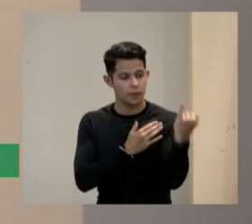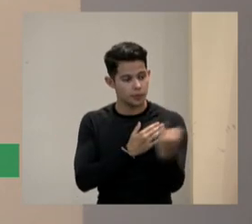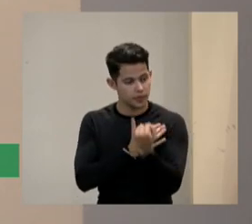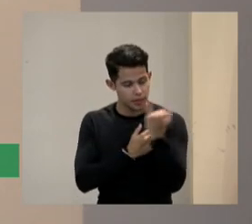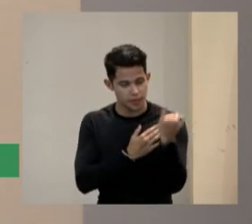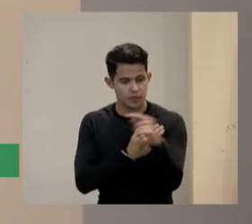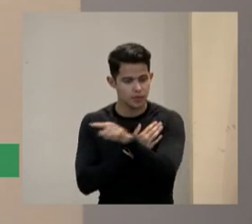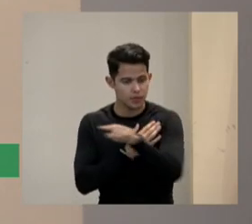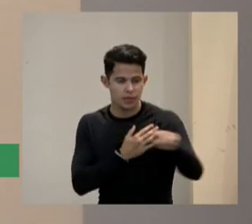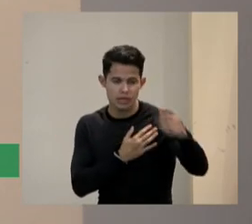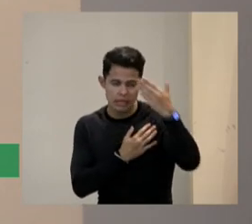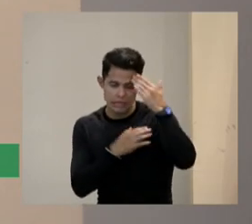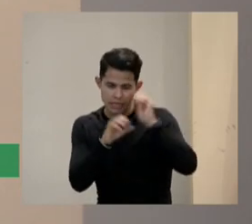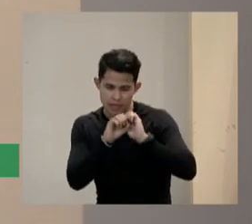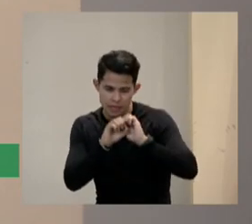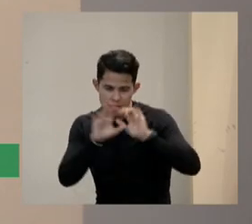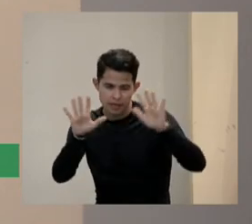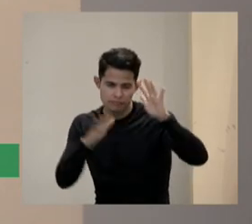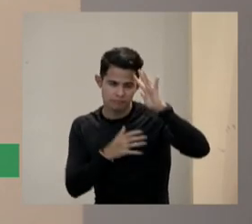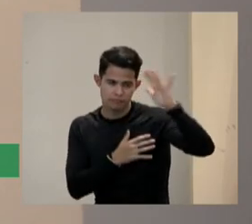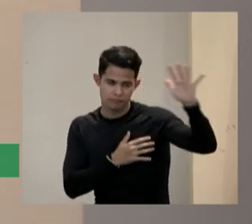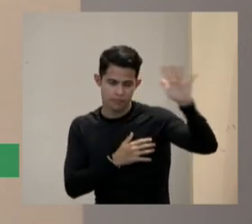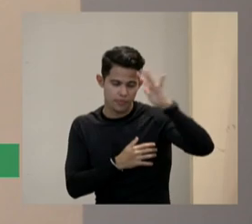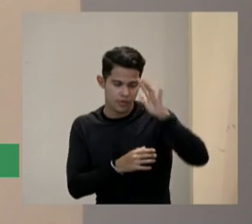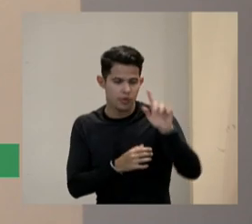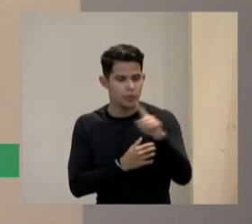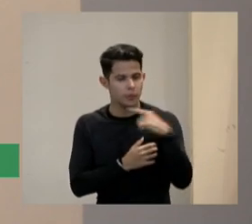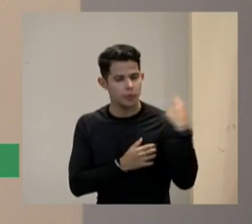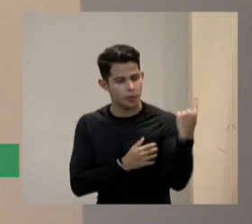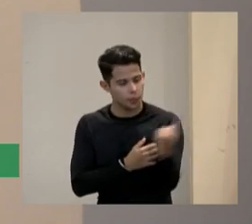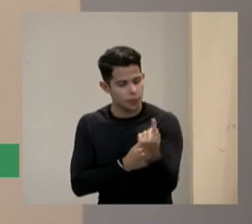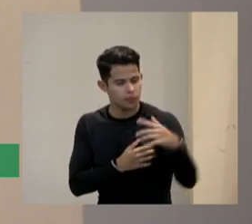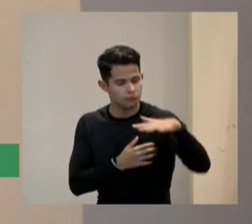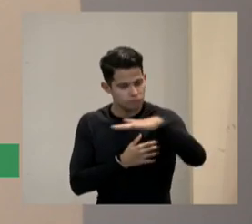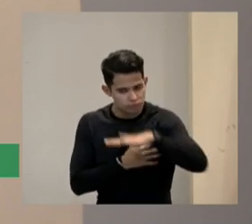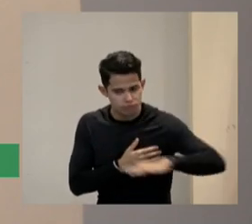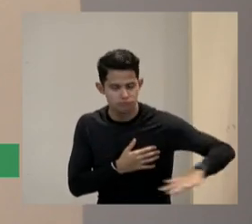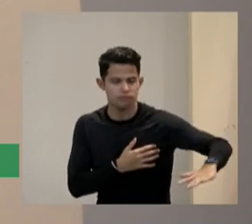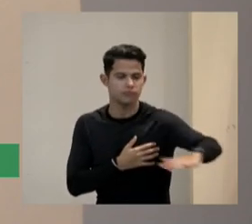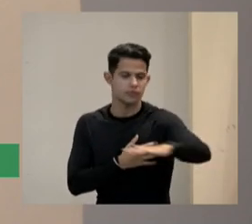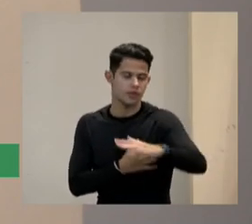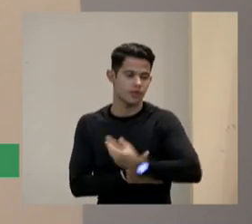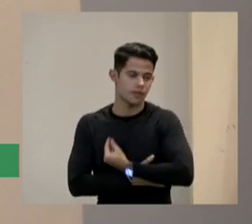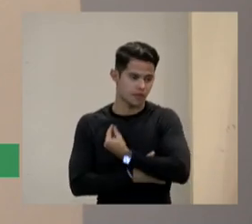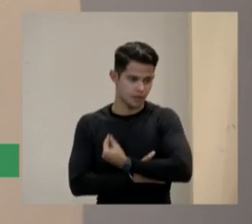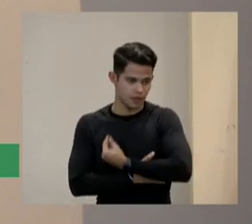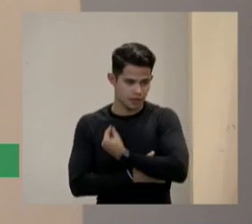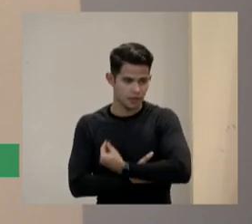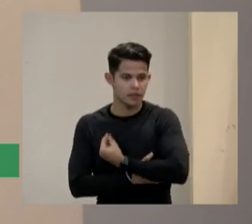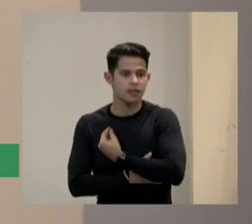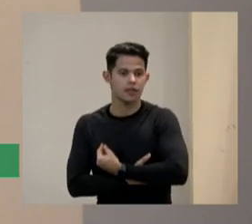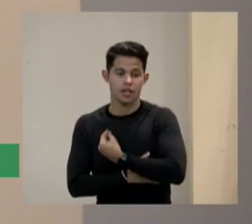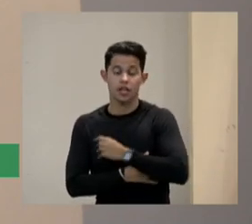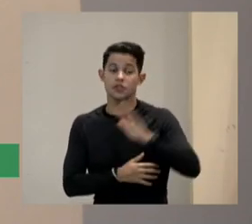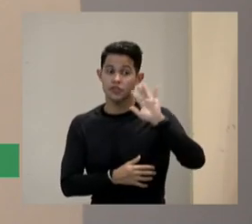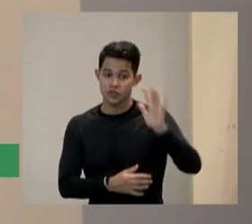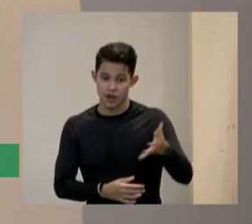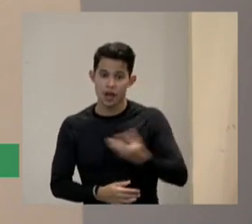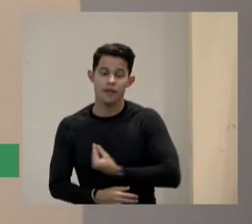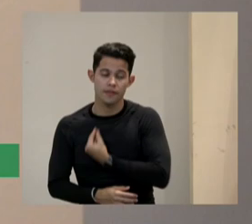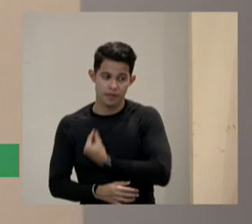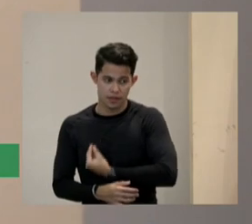entender se é aberto e flexível todos nós que estamos aqui alguma vez na nossa vida